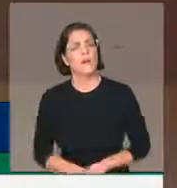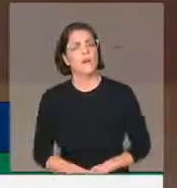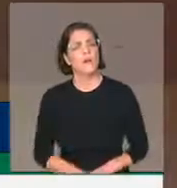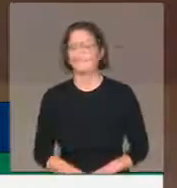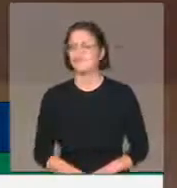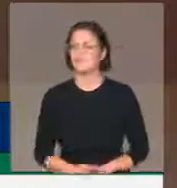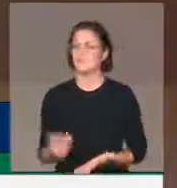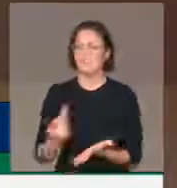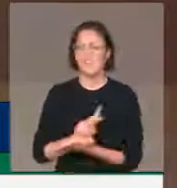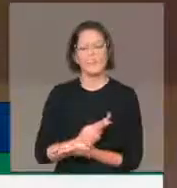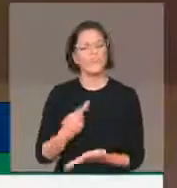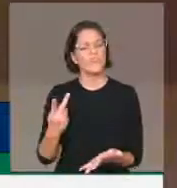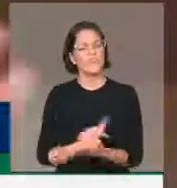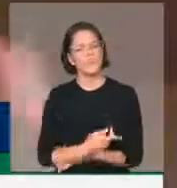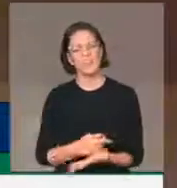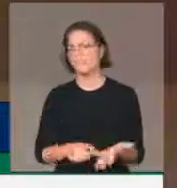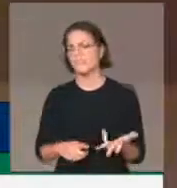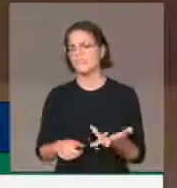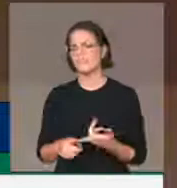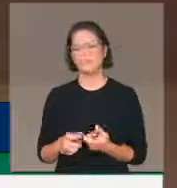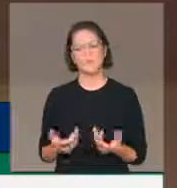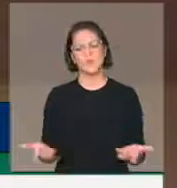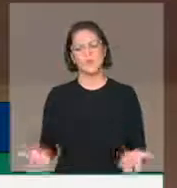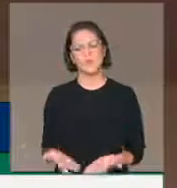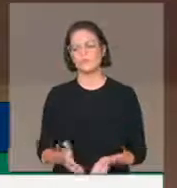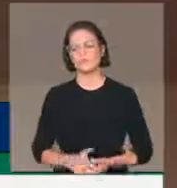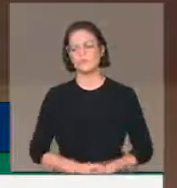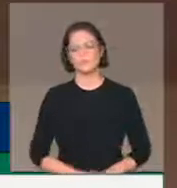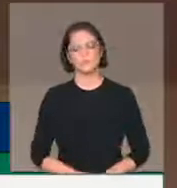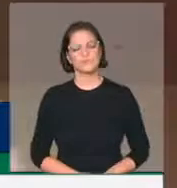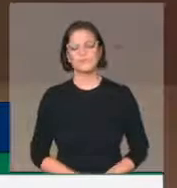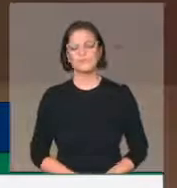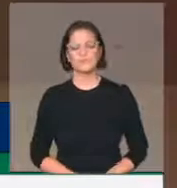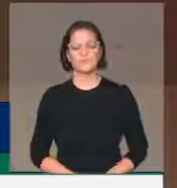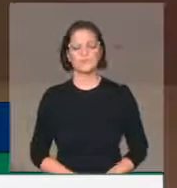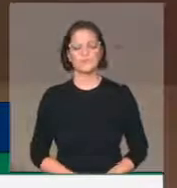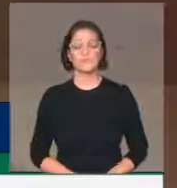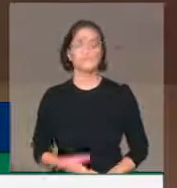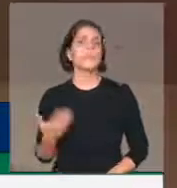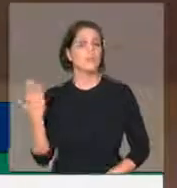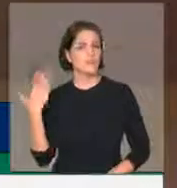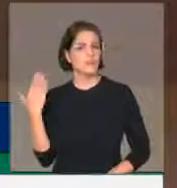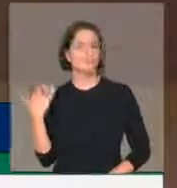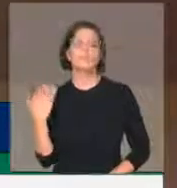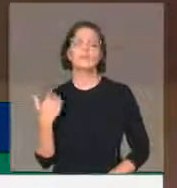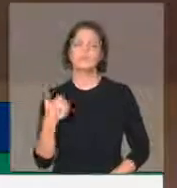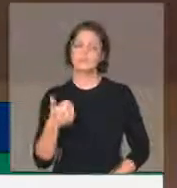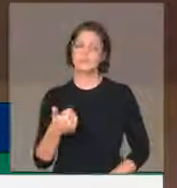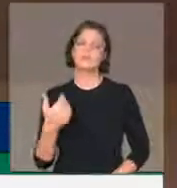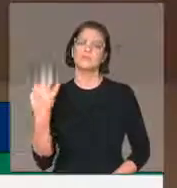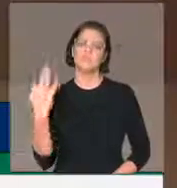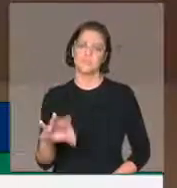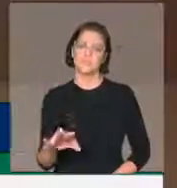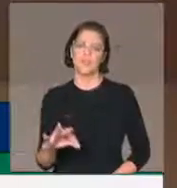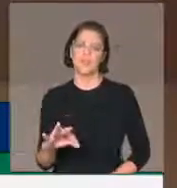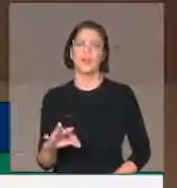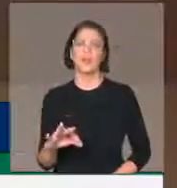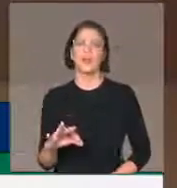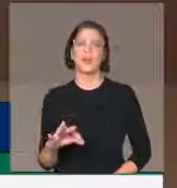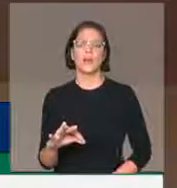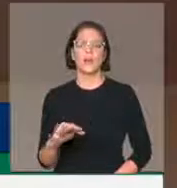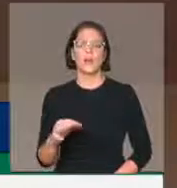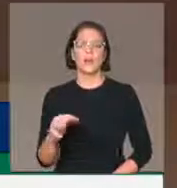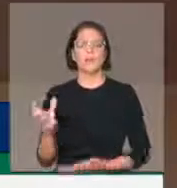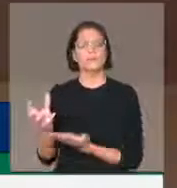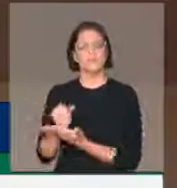erros que estamos cometendo na votação de hoje. A casa acertou sob a condição de Vossa Excelência quando aprovou a renda básica emergencial.